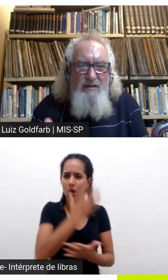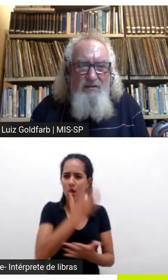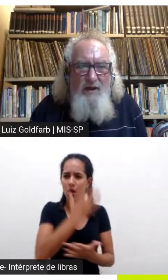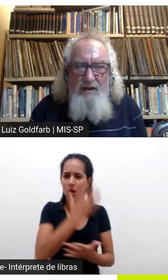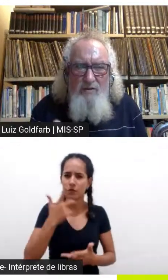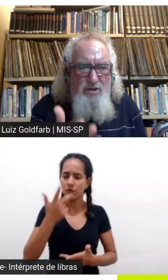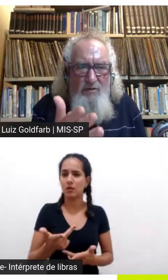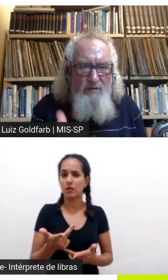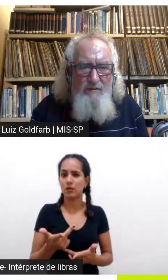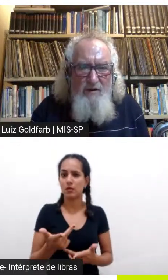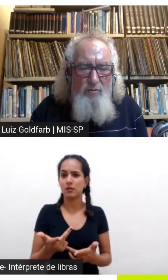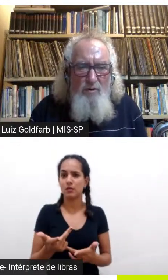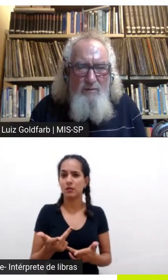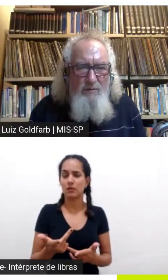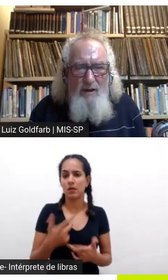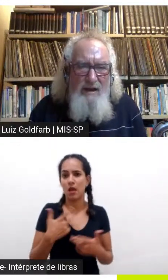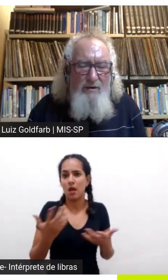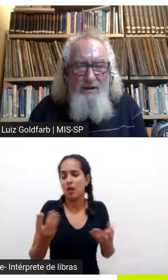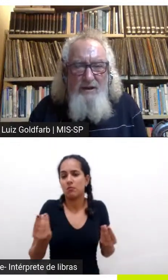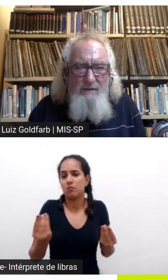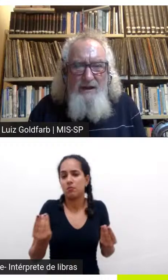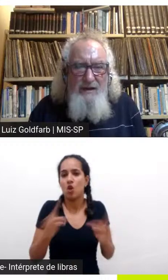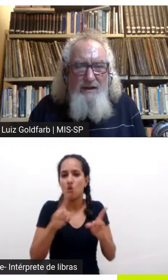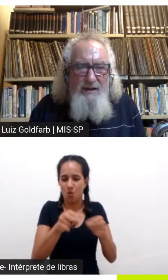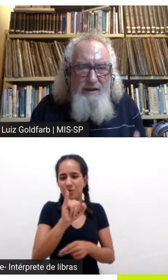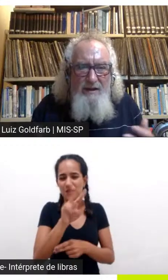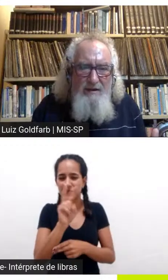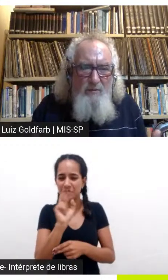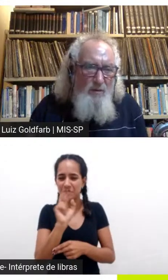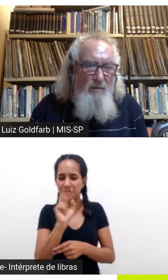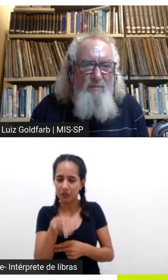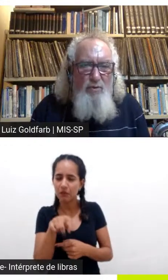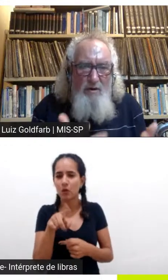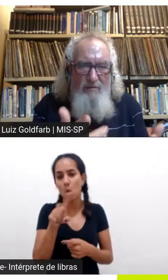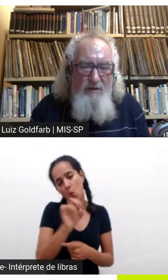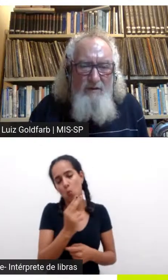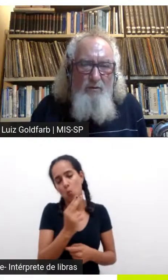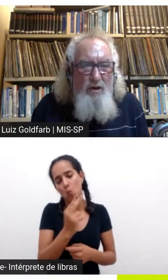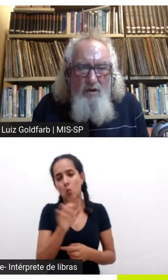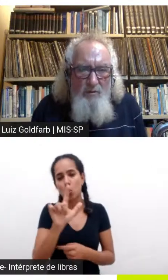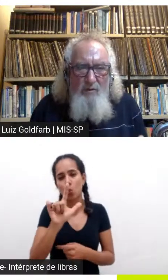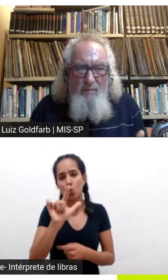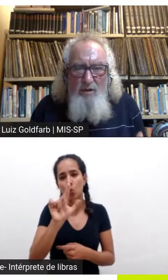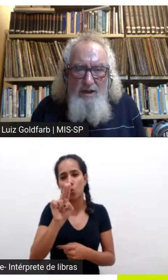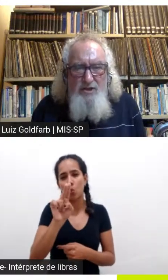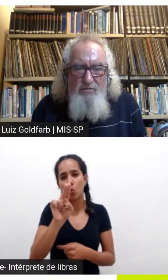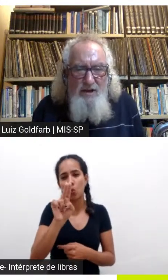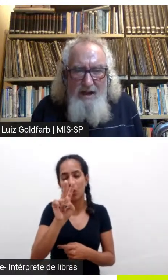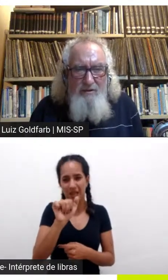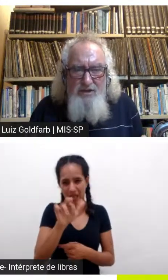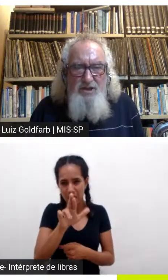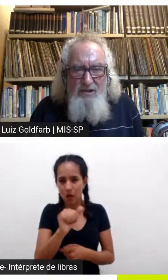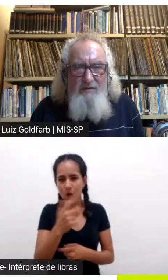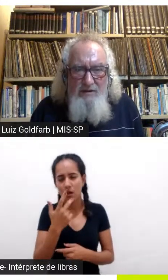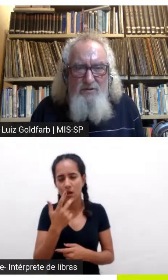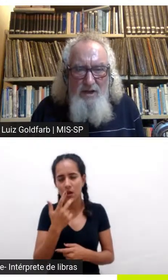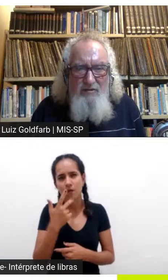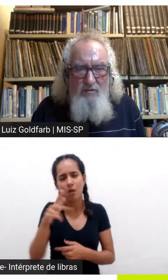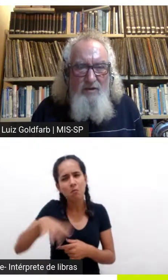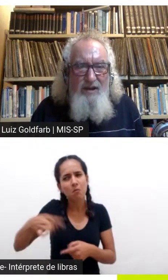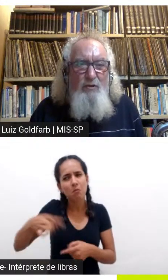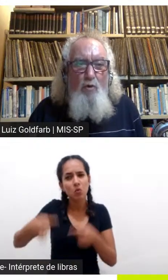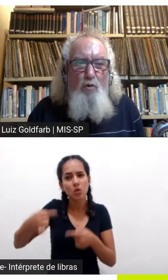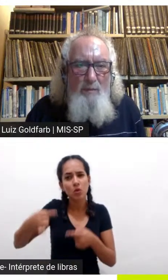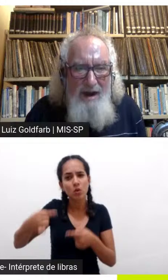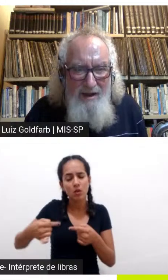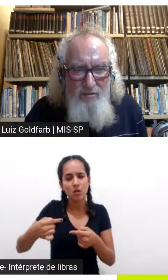que nem vocês falaram acho que o Ivan falou ou a Laura né o problema o Ivan falou o problema político é claro que a gente está falando de